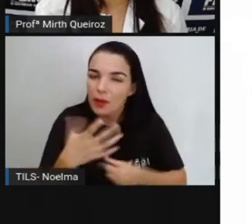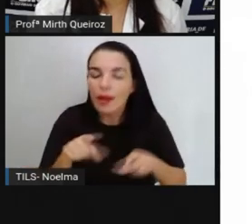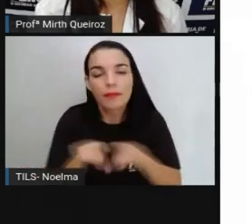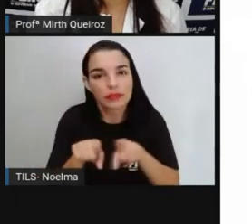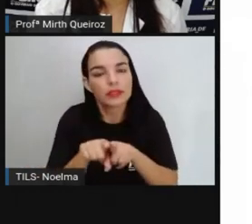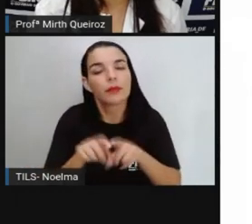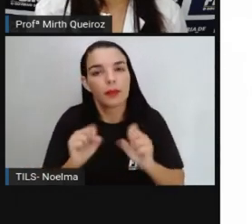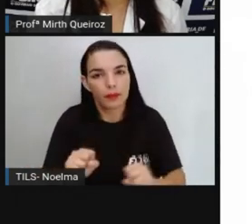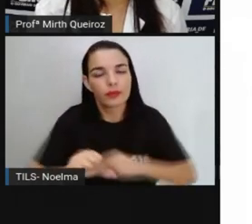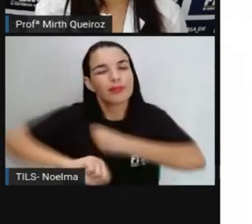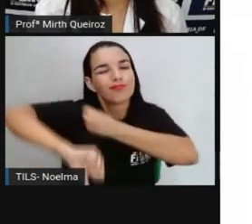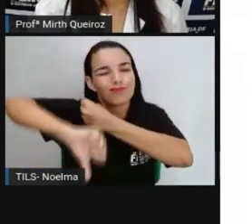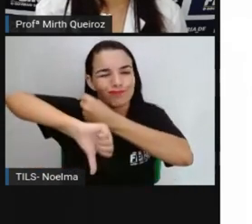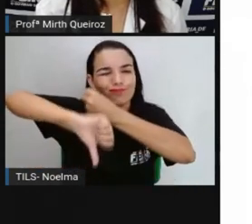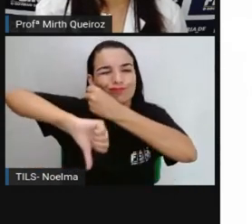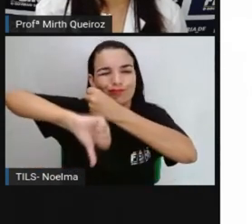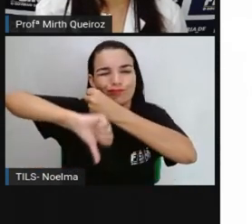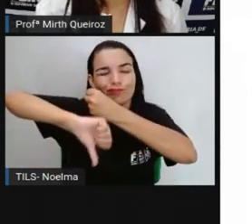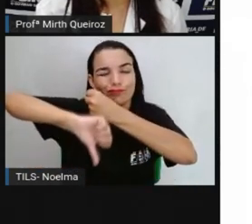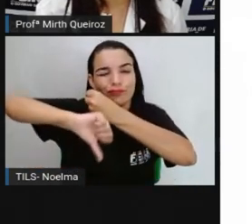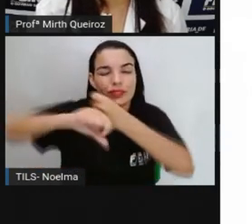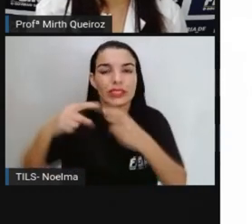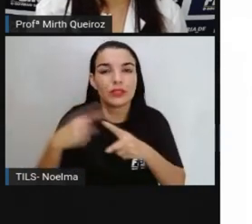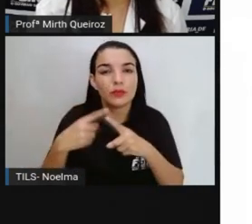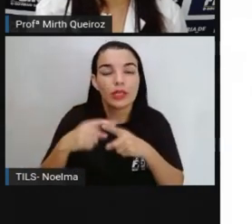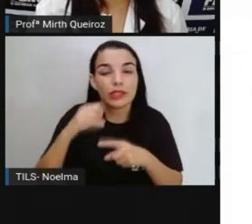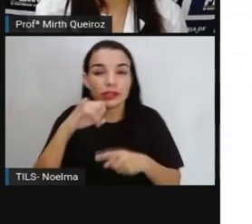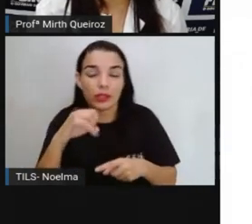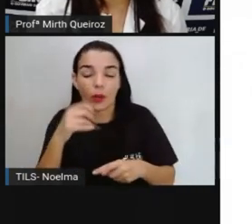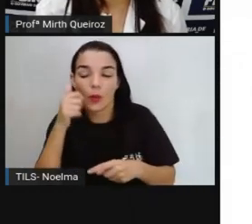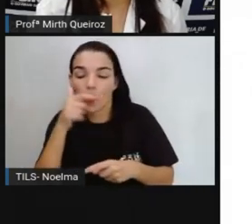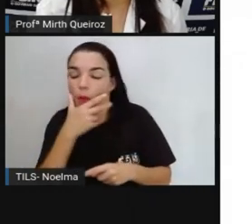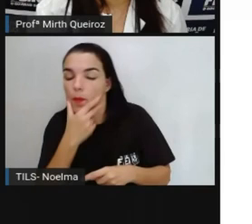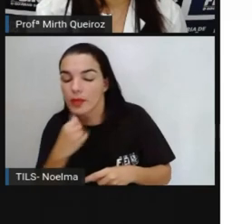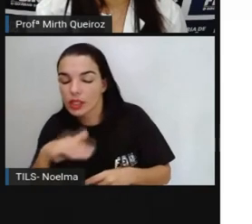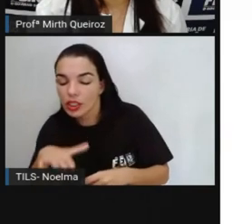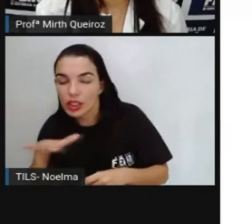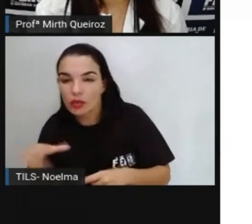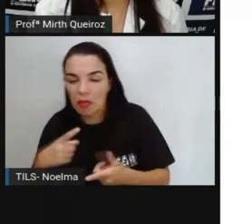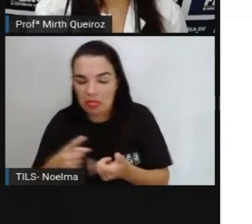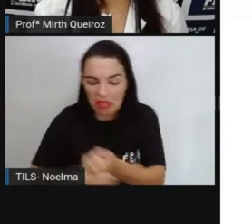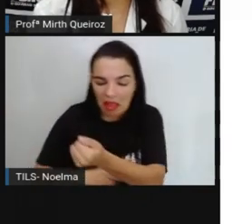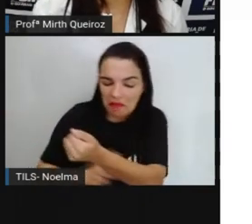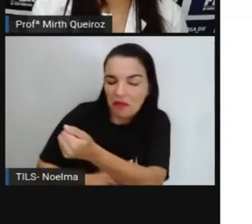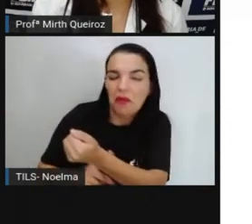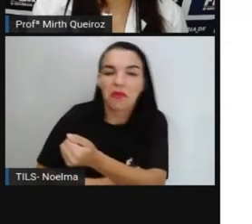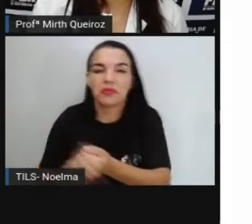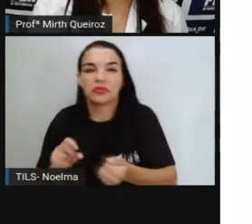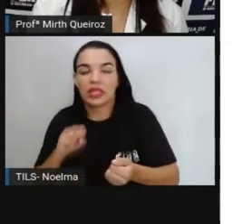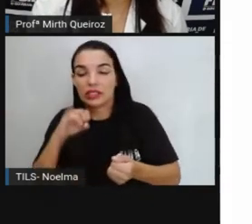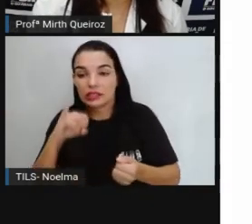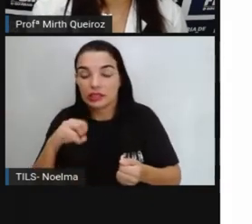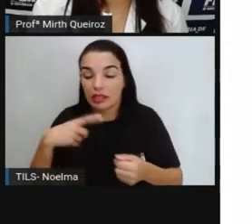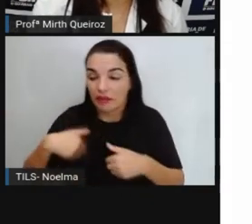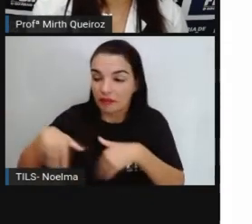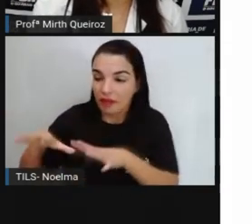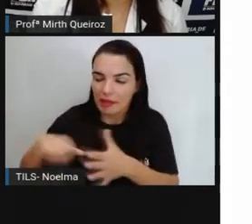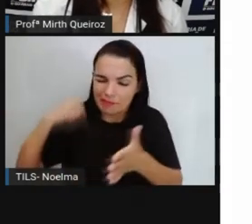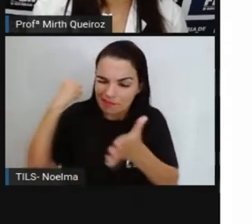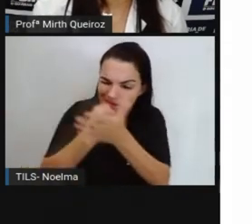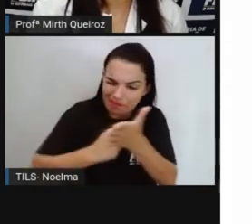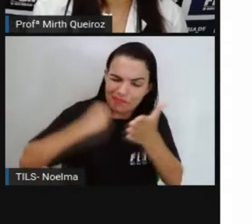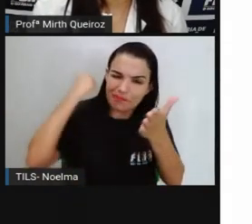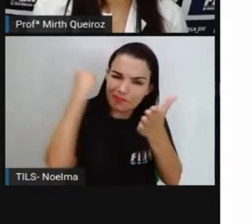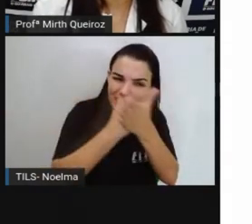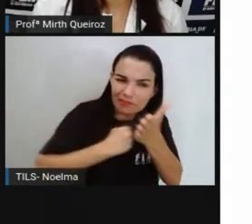negativa Assim como O menino Cada vez que ele Estava nervoso Que ele estava Estressado Que ele Iria ali E batia